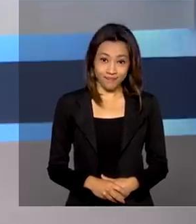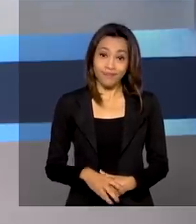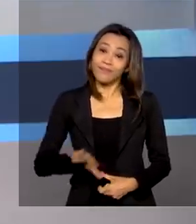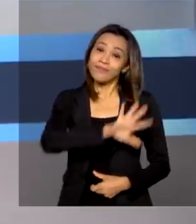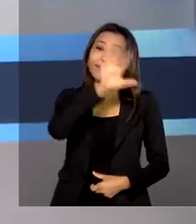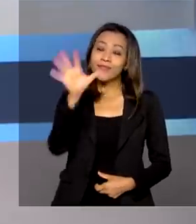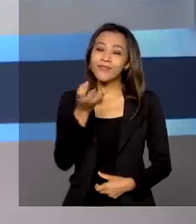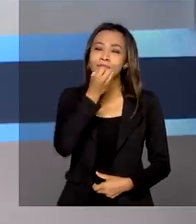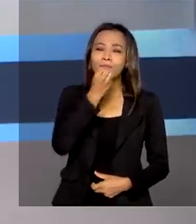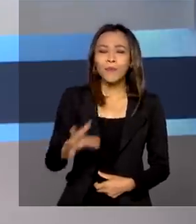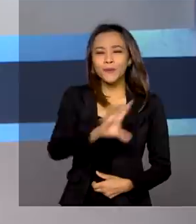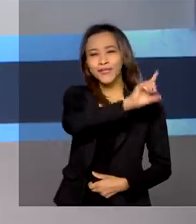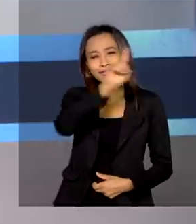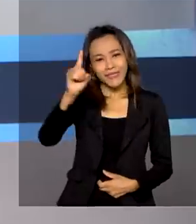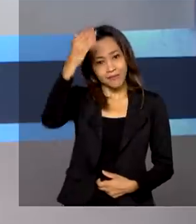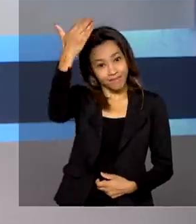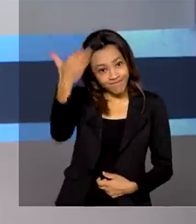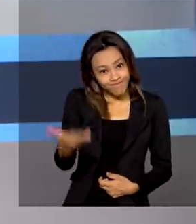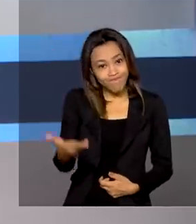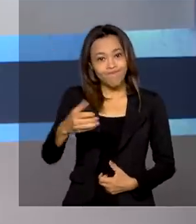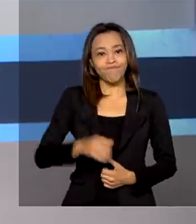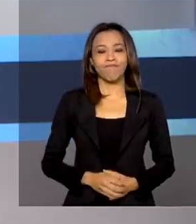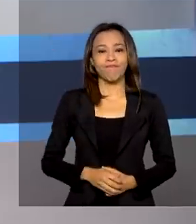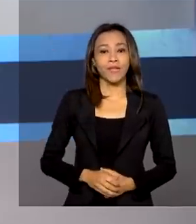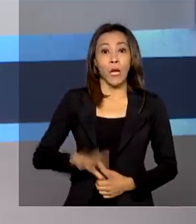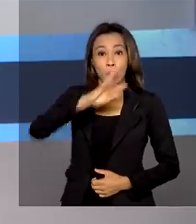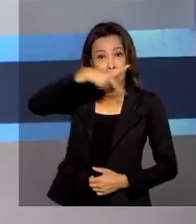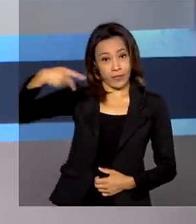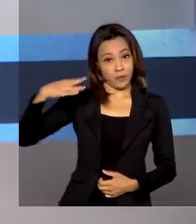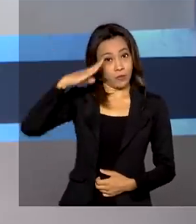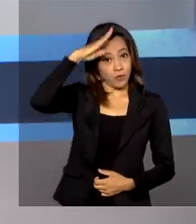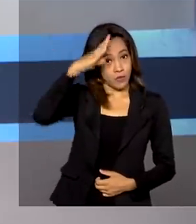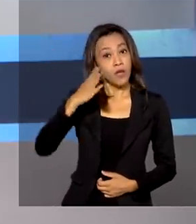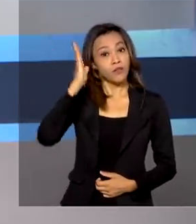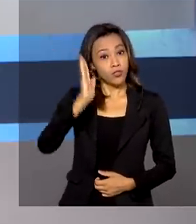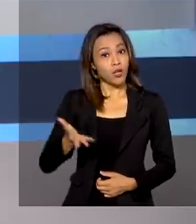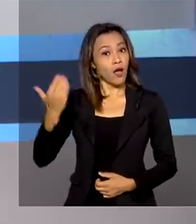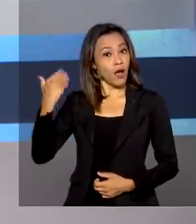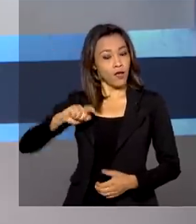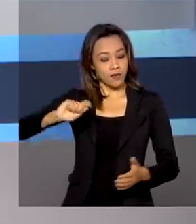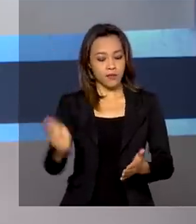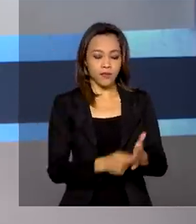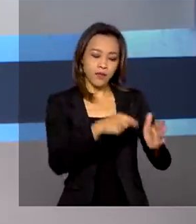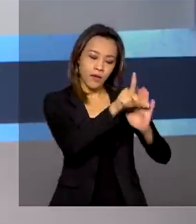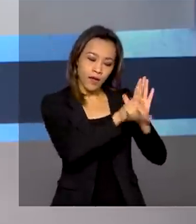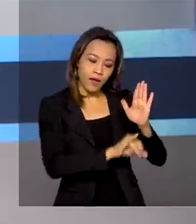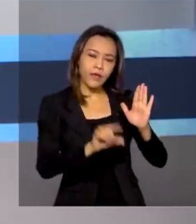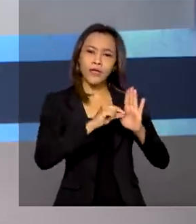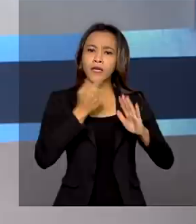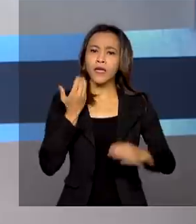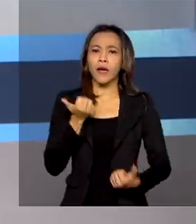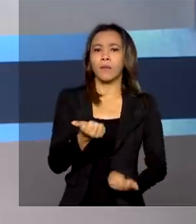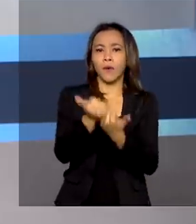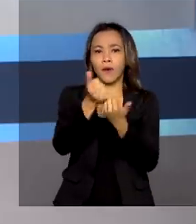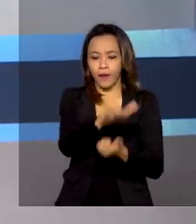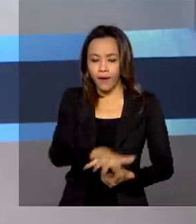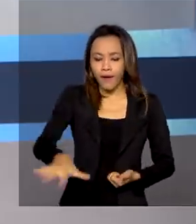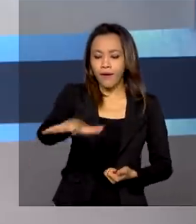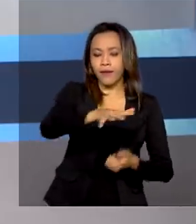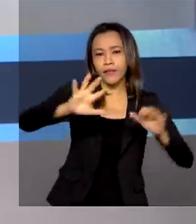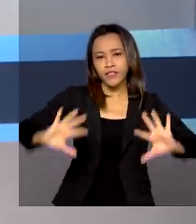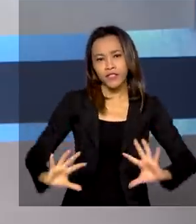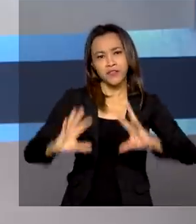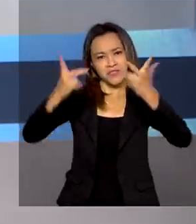Olá, muito bom dia pra você. Presidente Jair Bolsonaro sanciona a lei que ajuda o setor de eventos no país, um dos mais